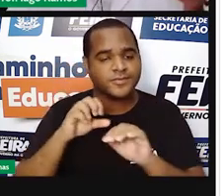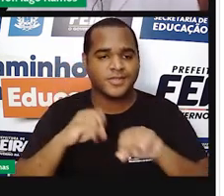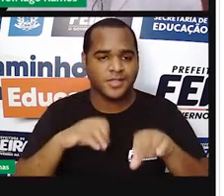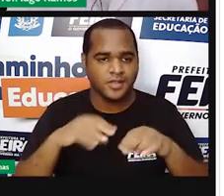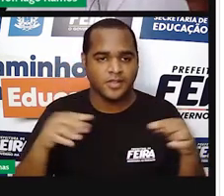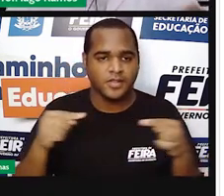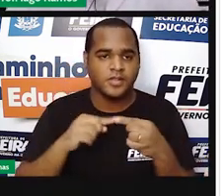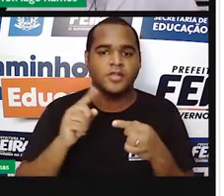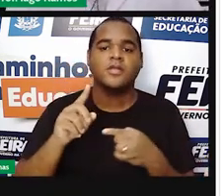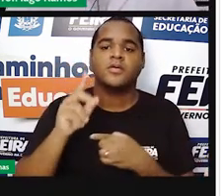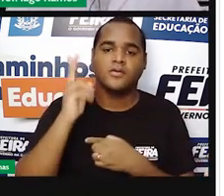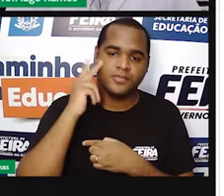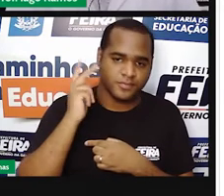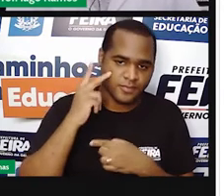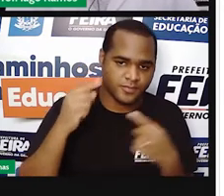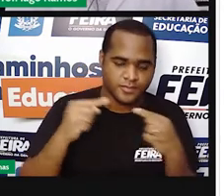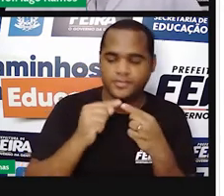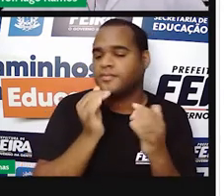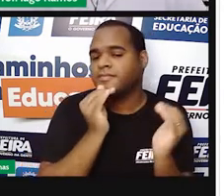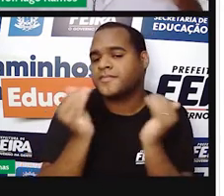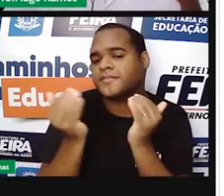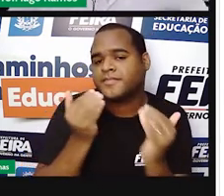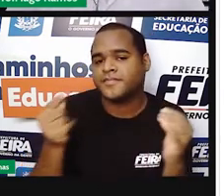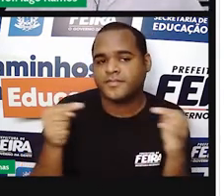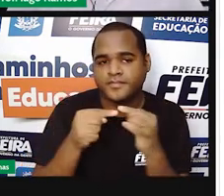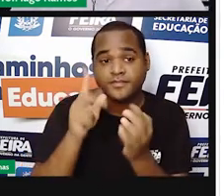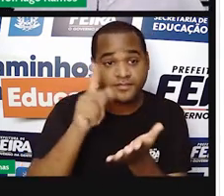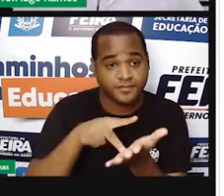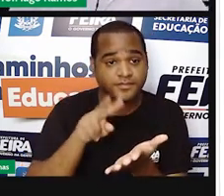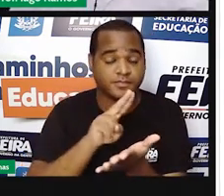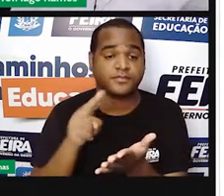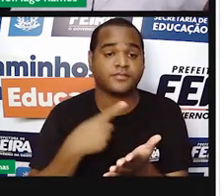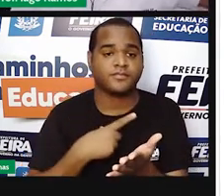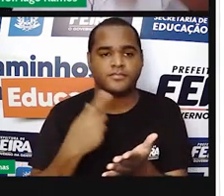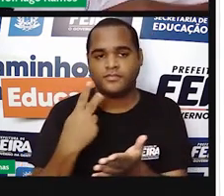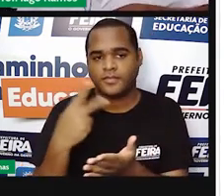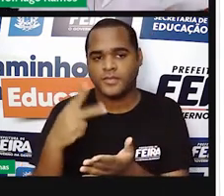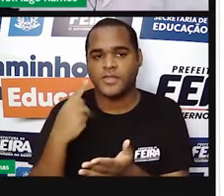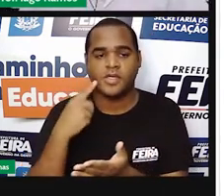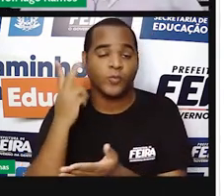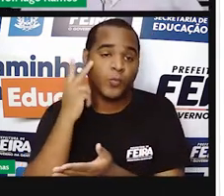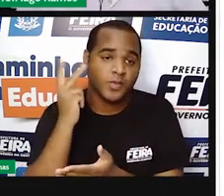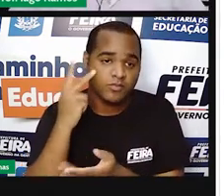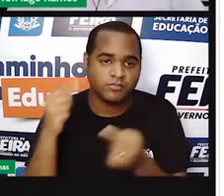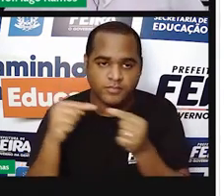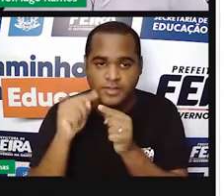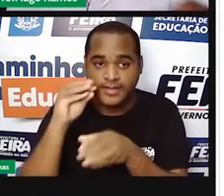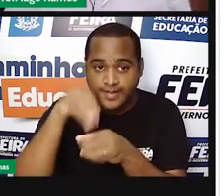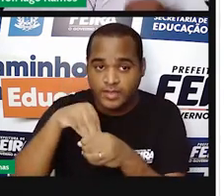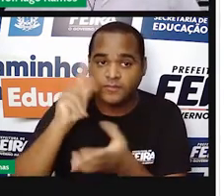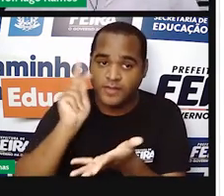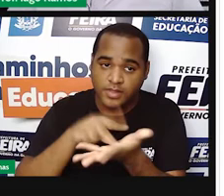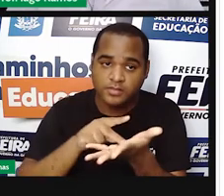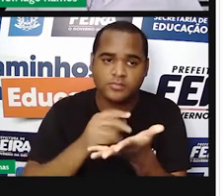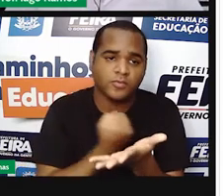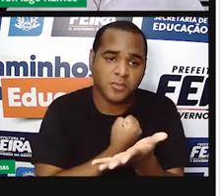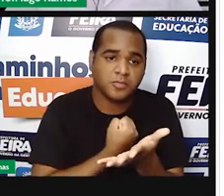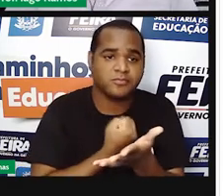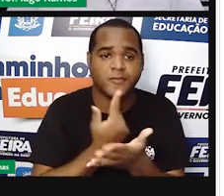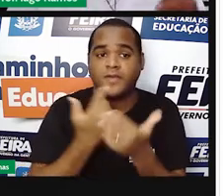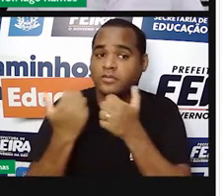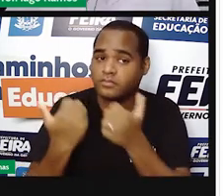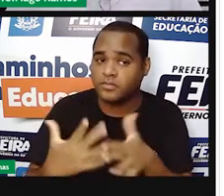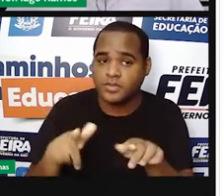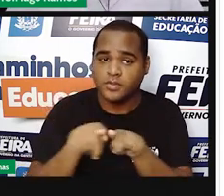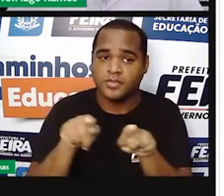naturais é uma forma de representar número real. O senhor disse que número natural está dentro do número real. O senhor disse que os números